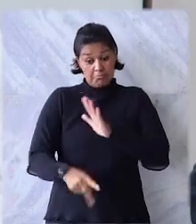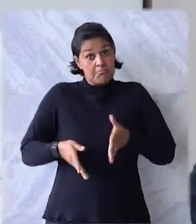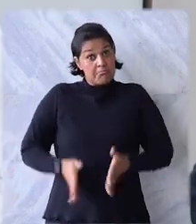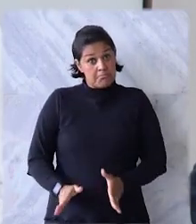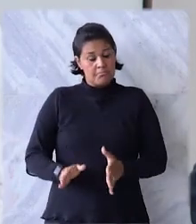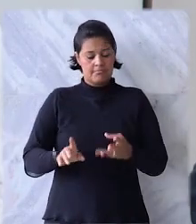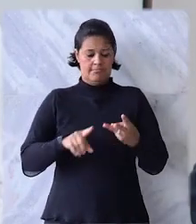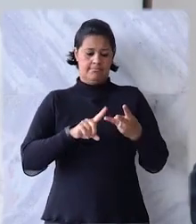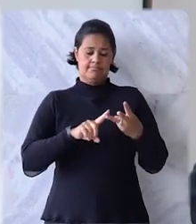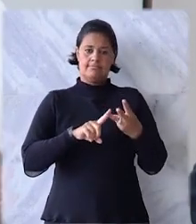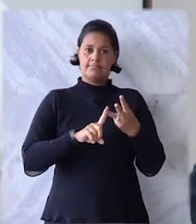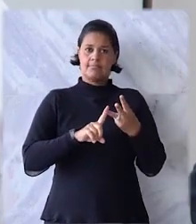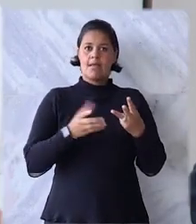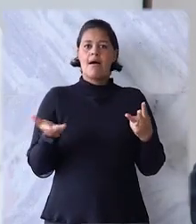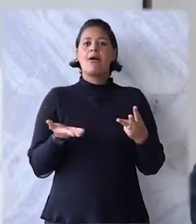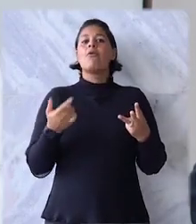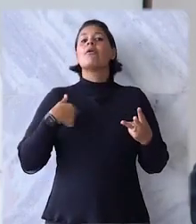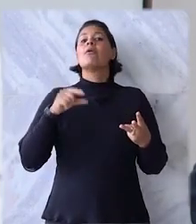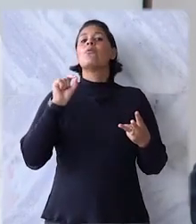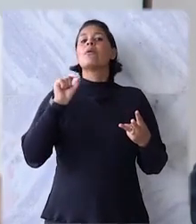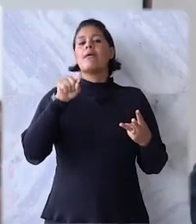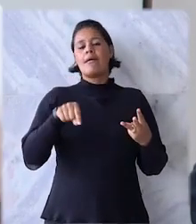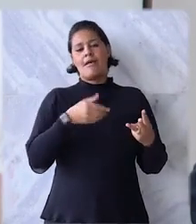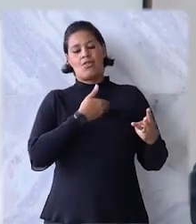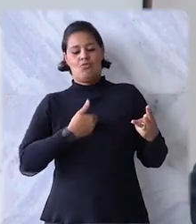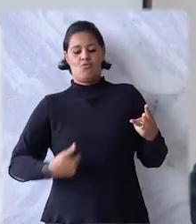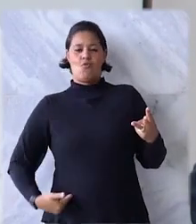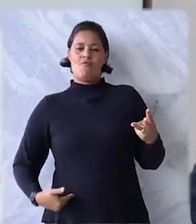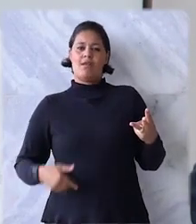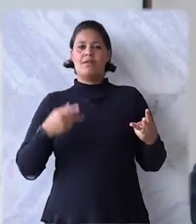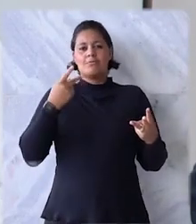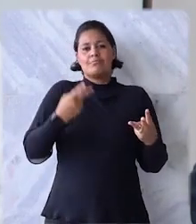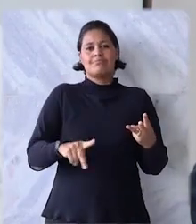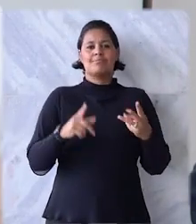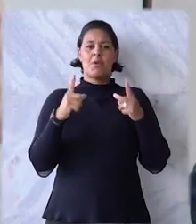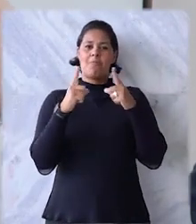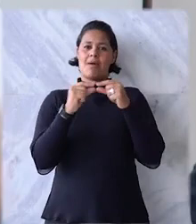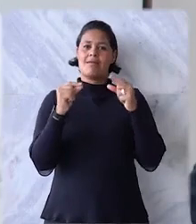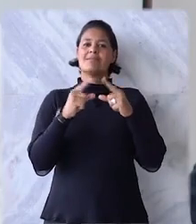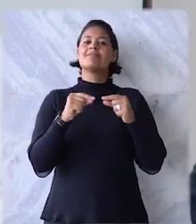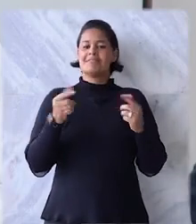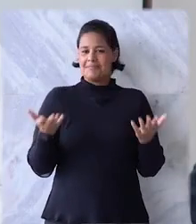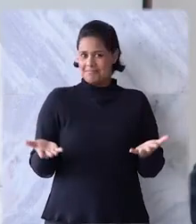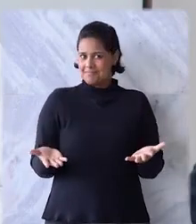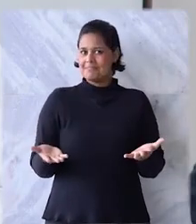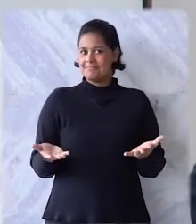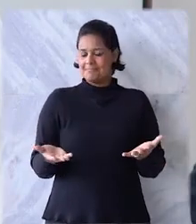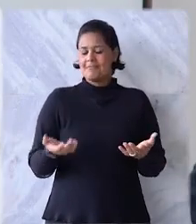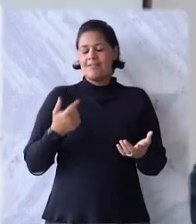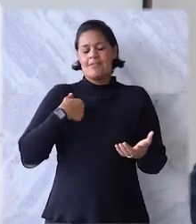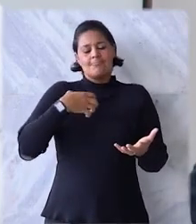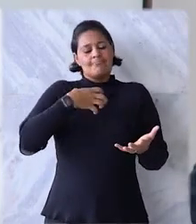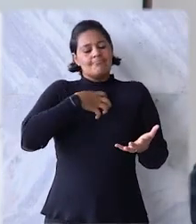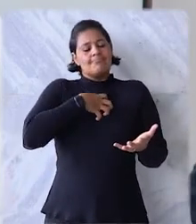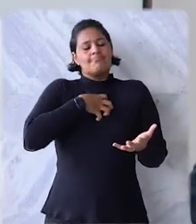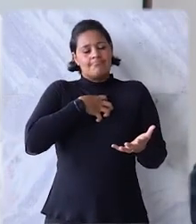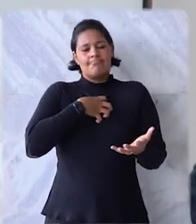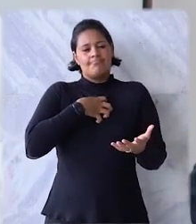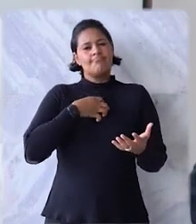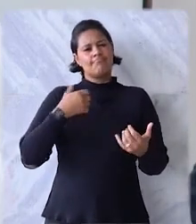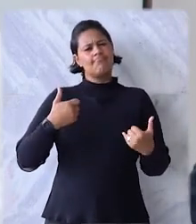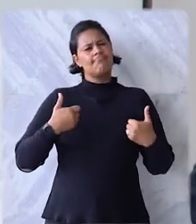nascido nessa capital e agora como governador, o primeiro governador eleito do Distrito Federal, também nascido aqui. Isso